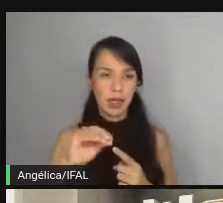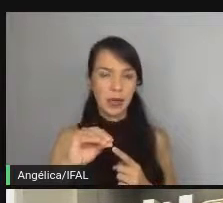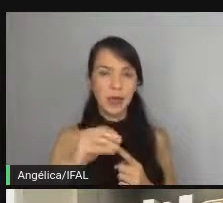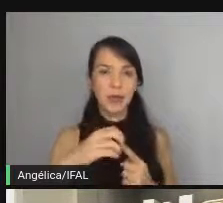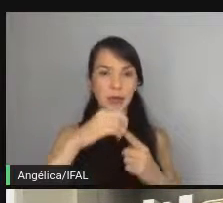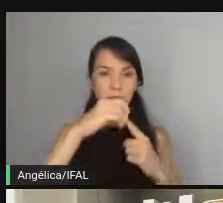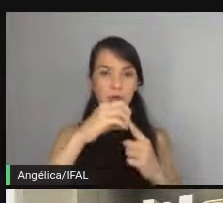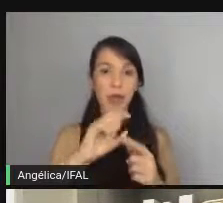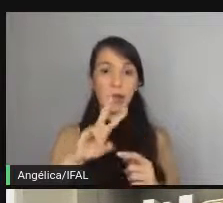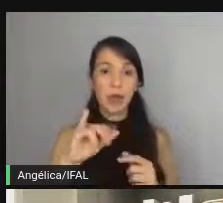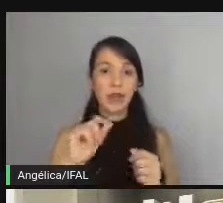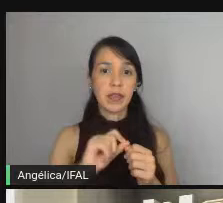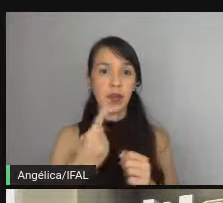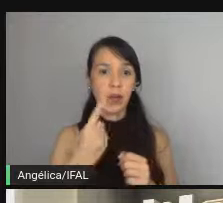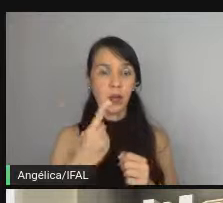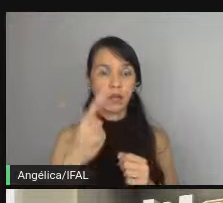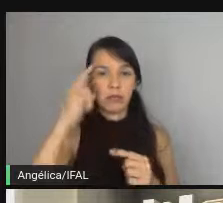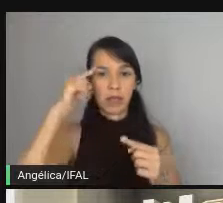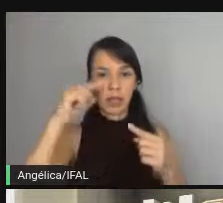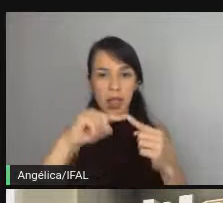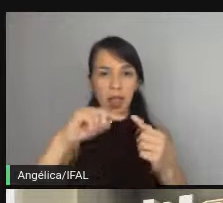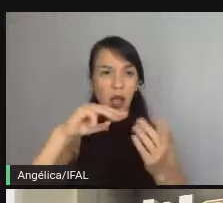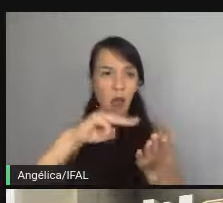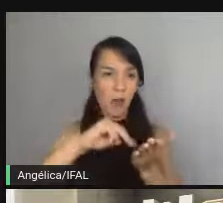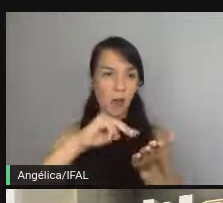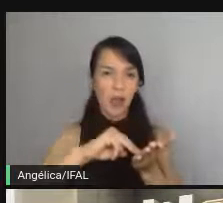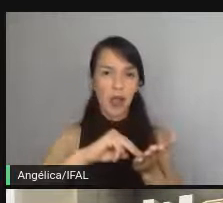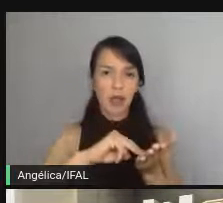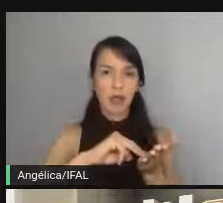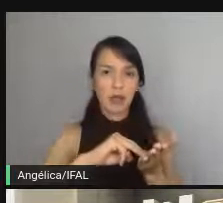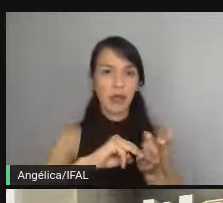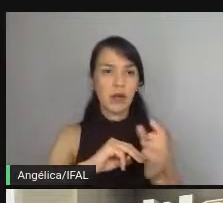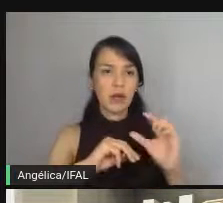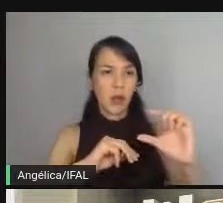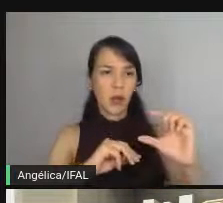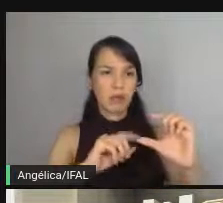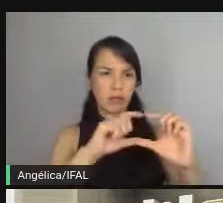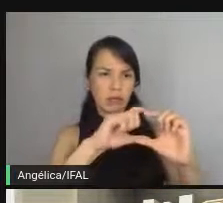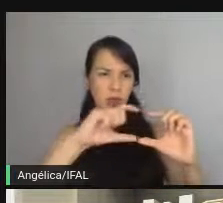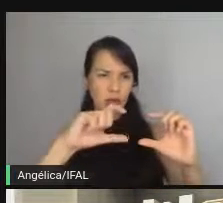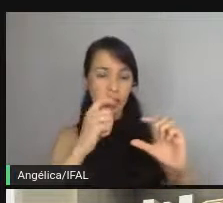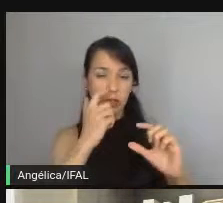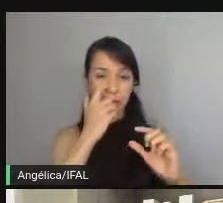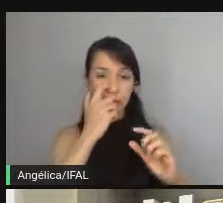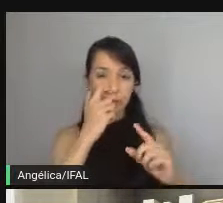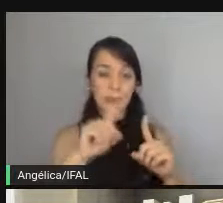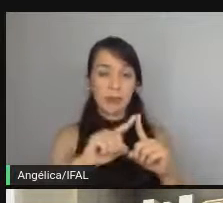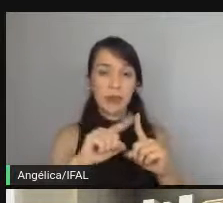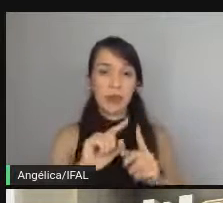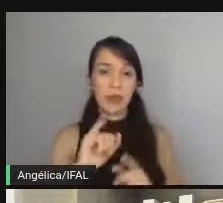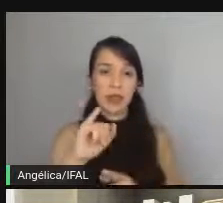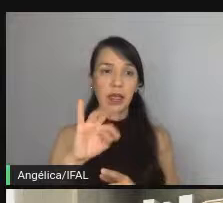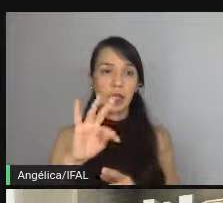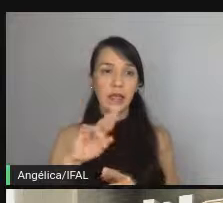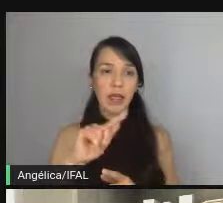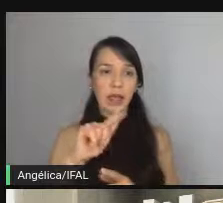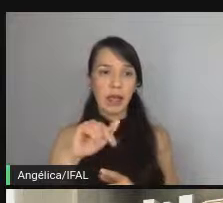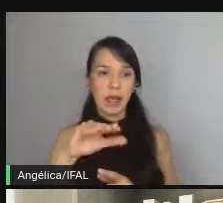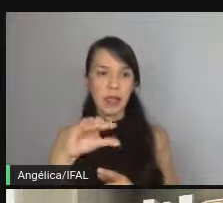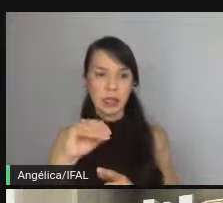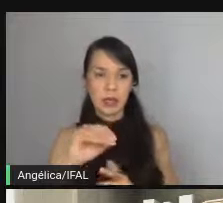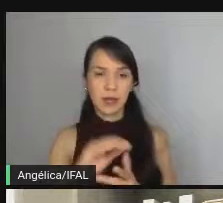unitário, ele vai testar uma lógica, um método, um pedaço de código. Integração, ele vai testar vários